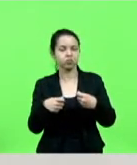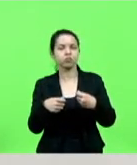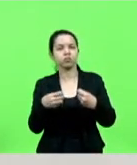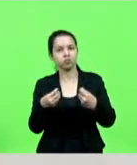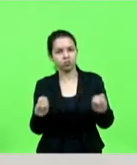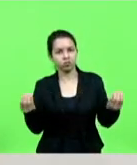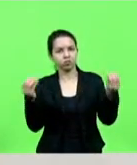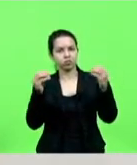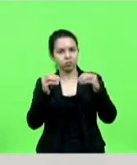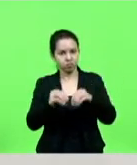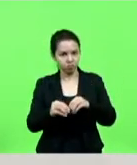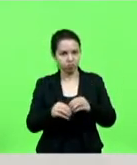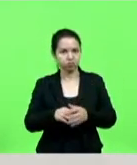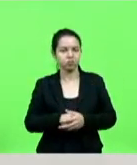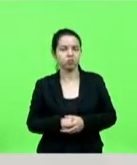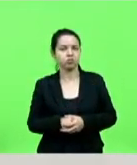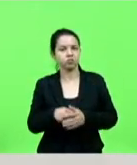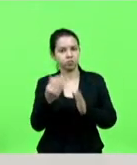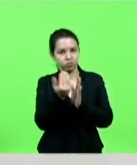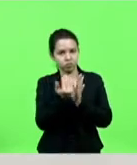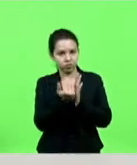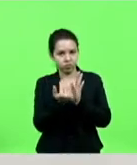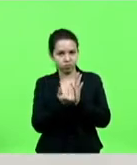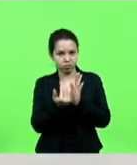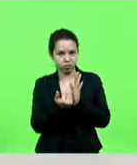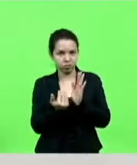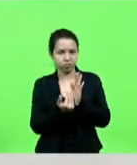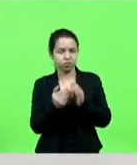plano estadual de vacinação